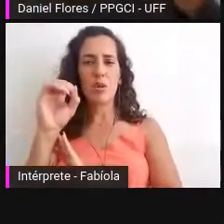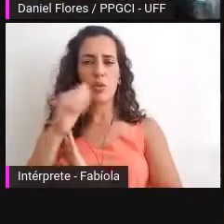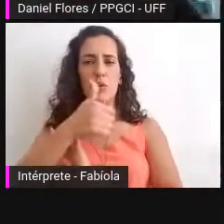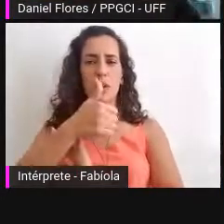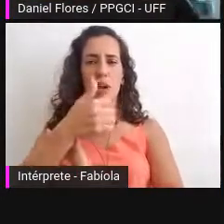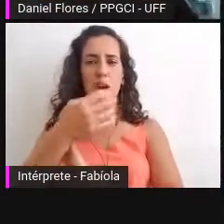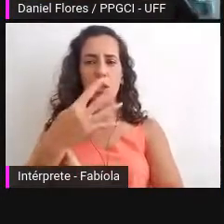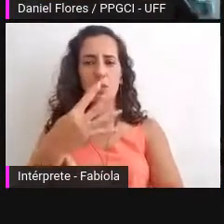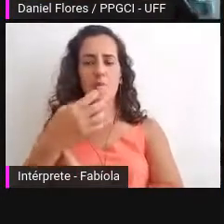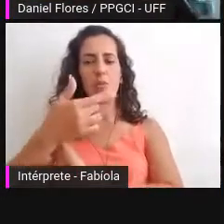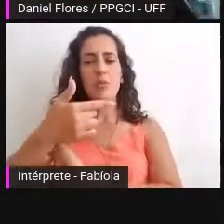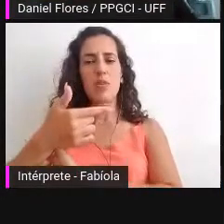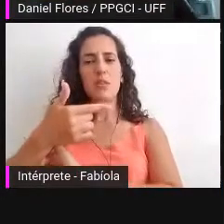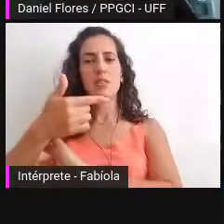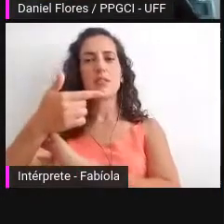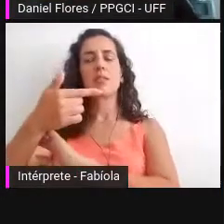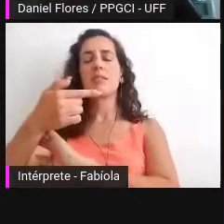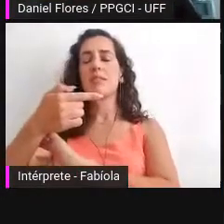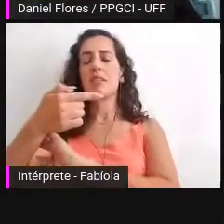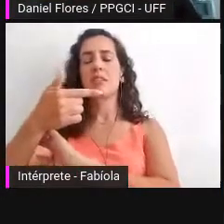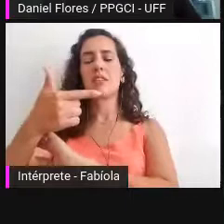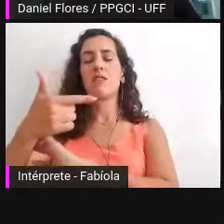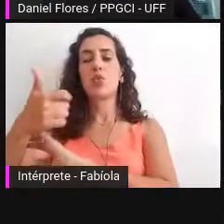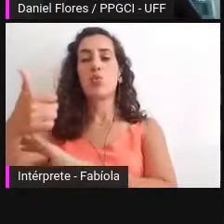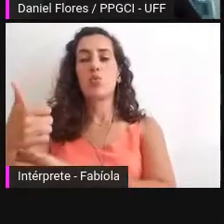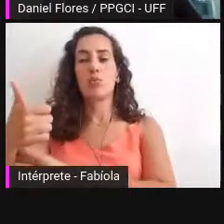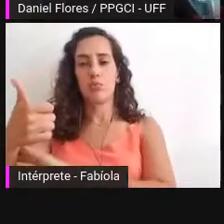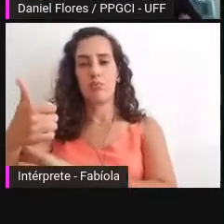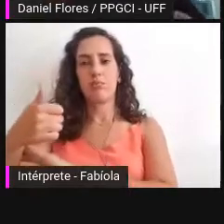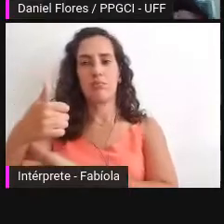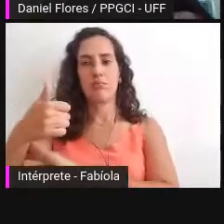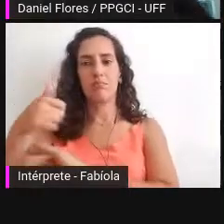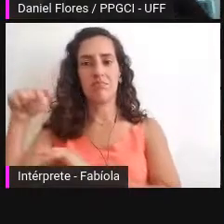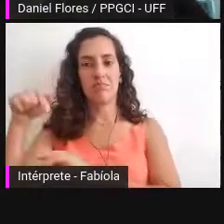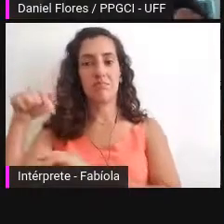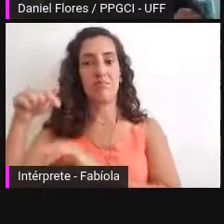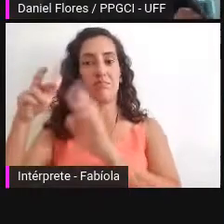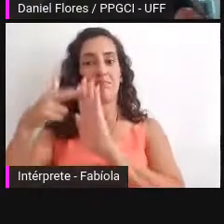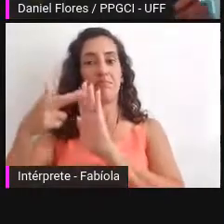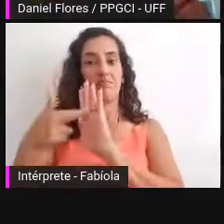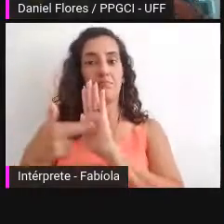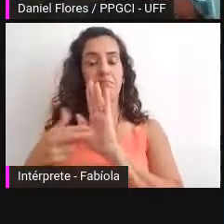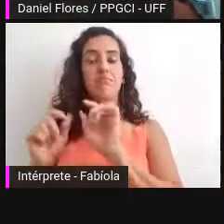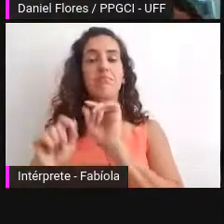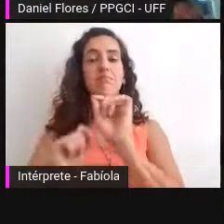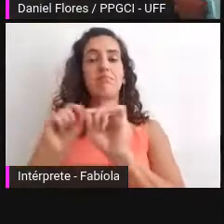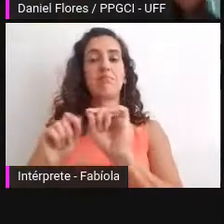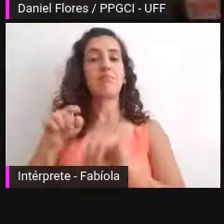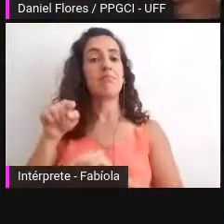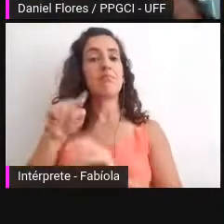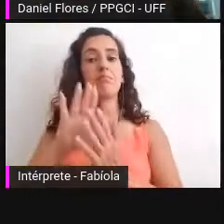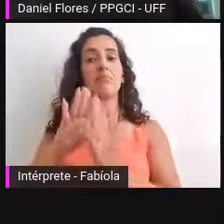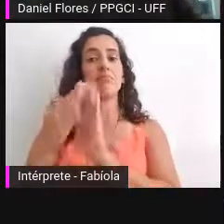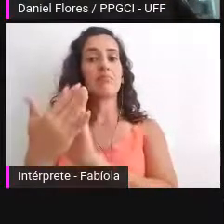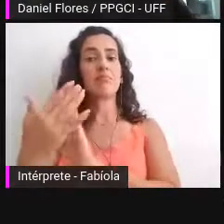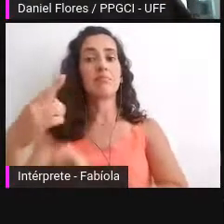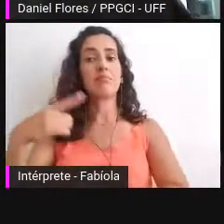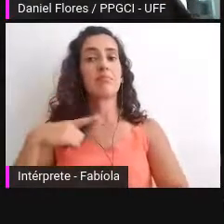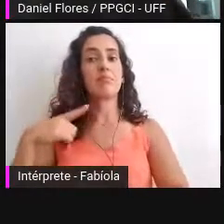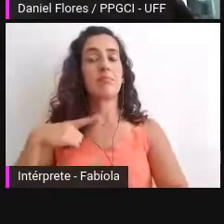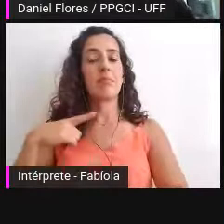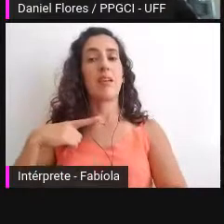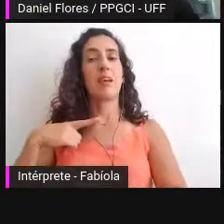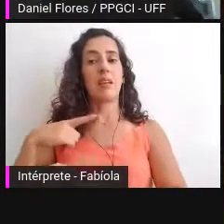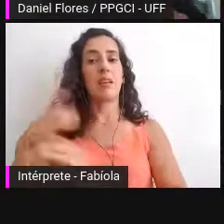14721 e aí eu digo que essa plataforma é orientada a requisitos